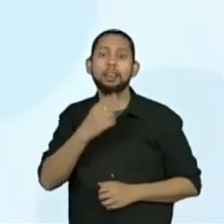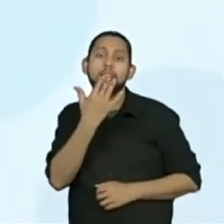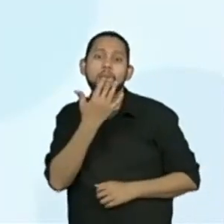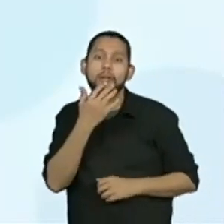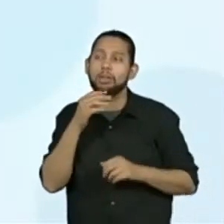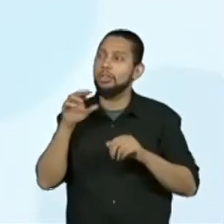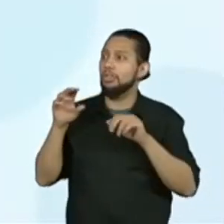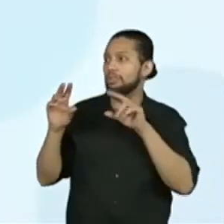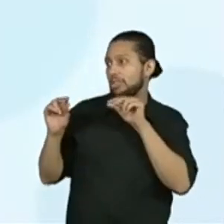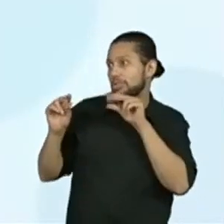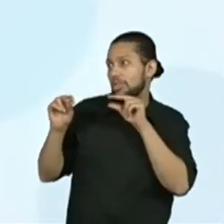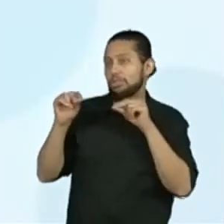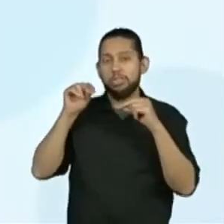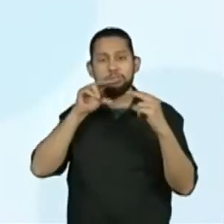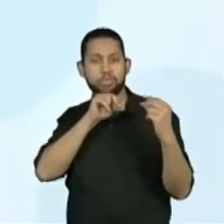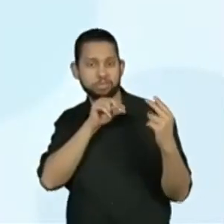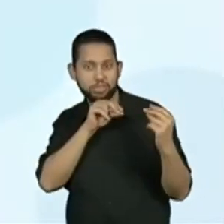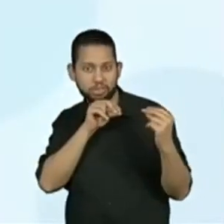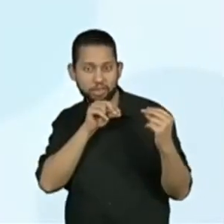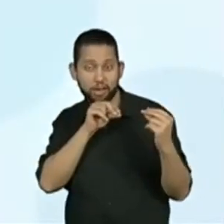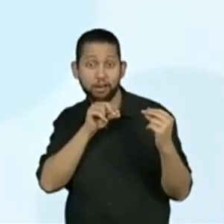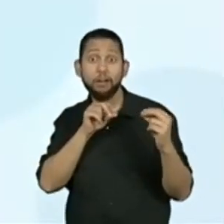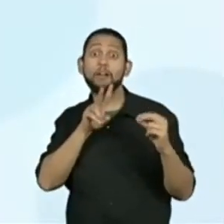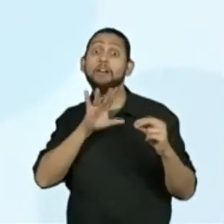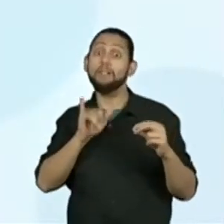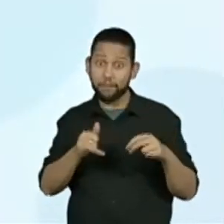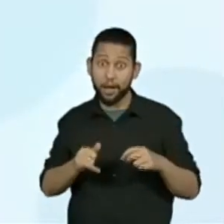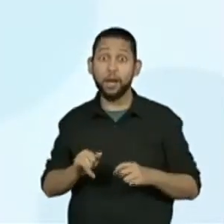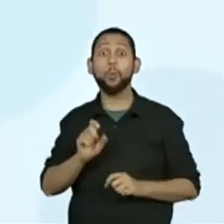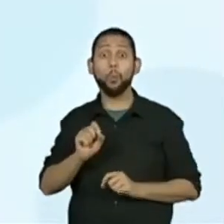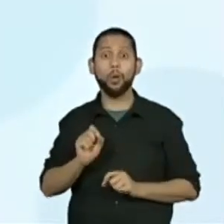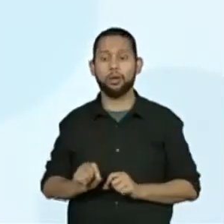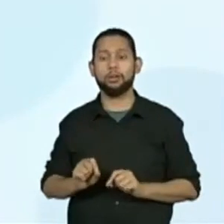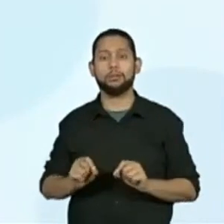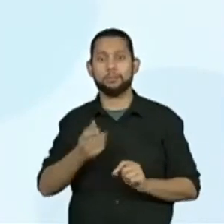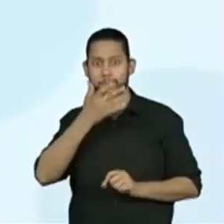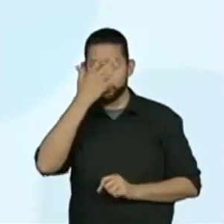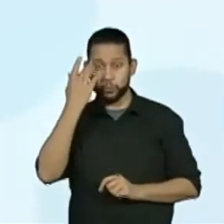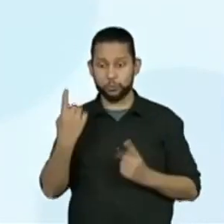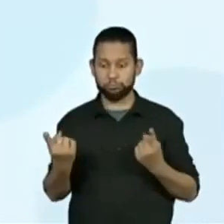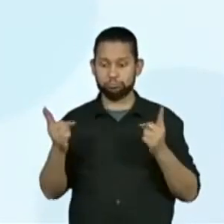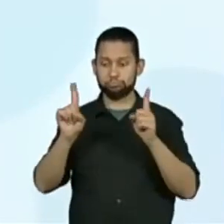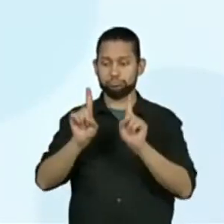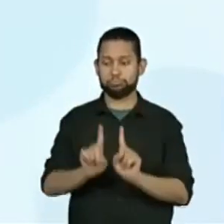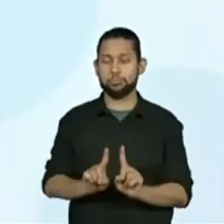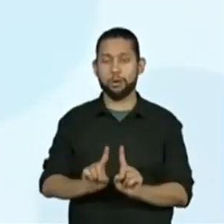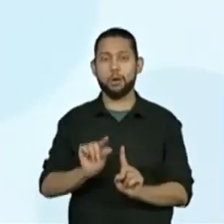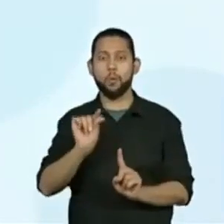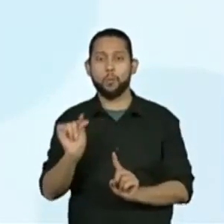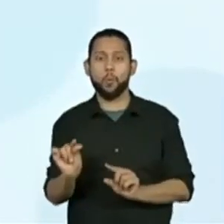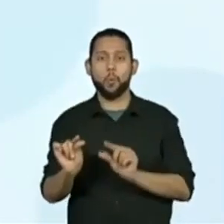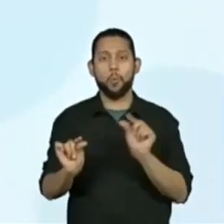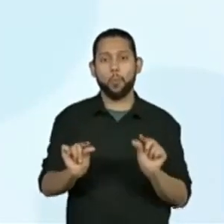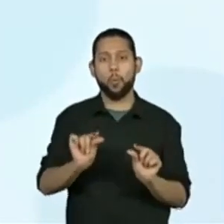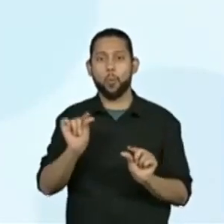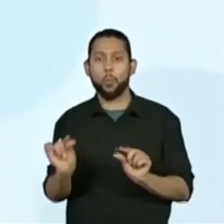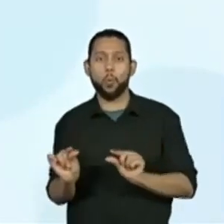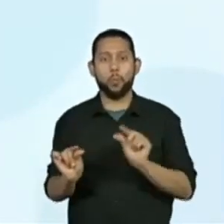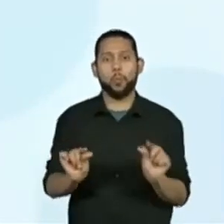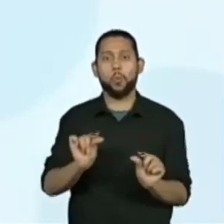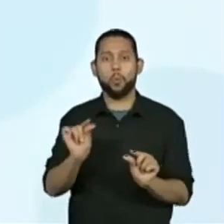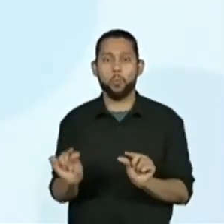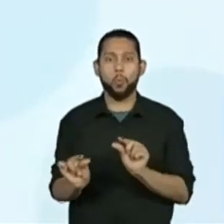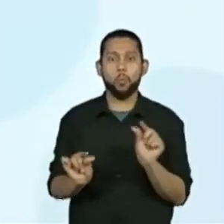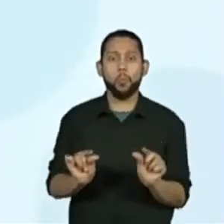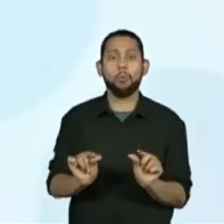será apresentado em forma de jogral. Isso é uma afirmação. Quem